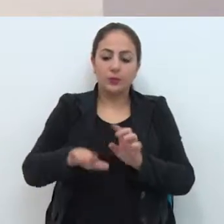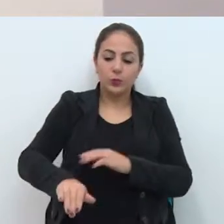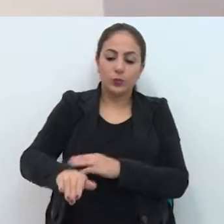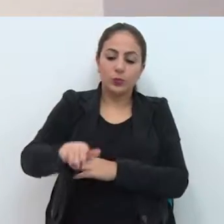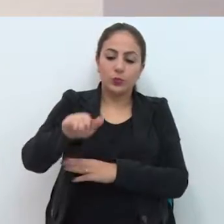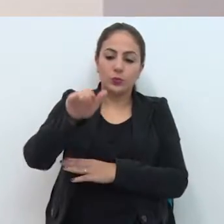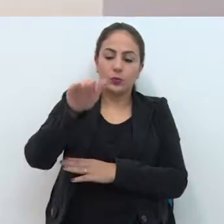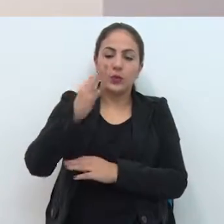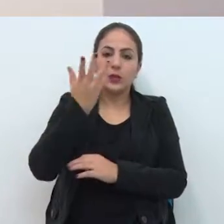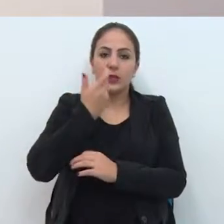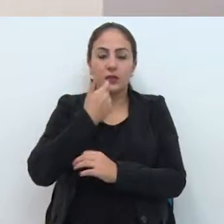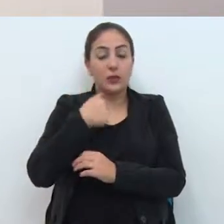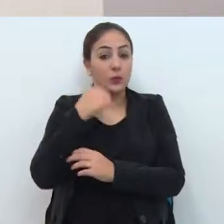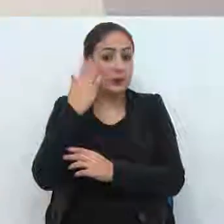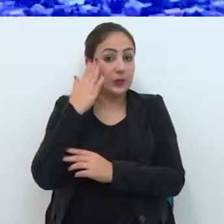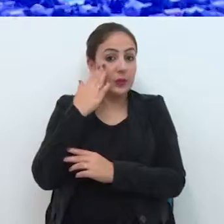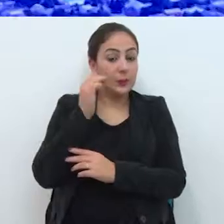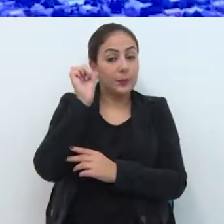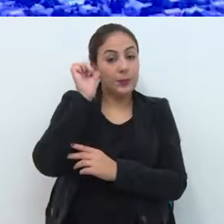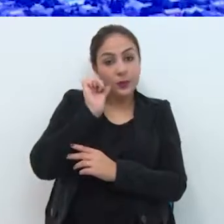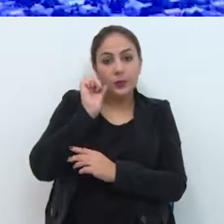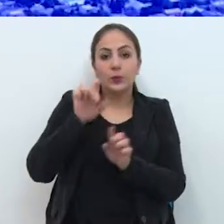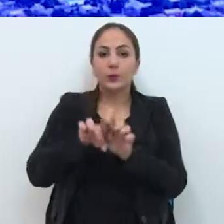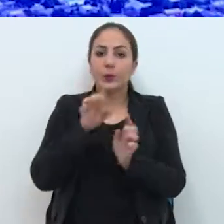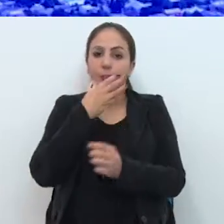criança, tanto o menino quanto a menina.